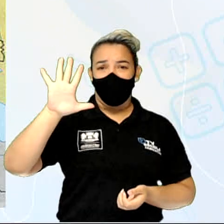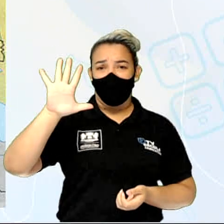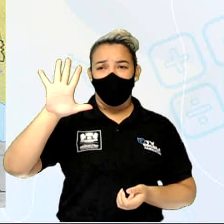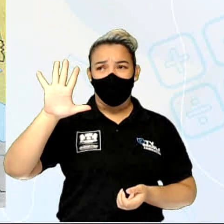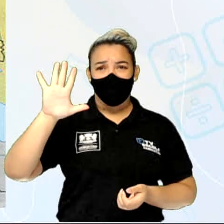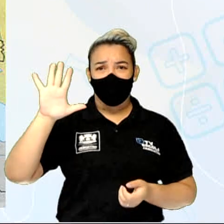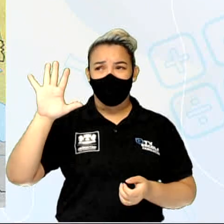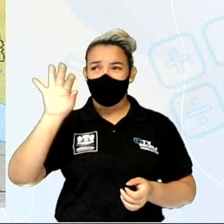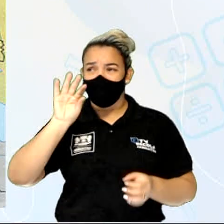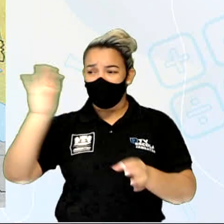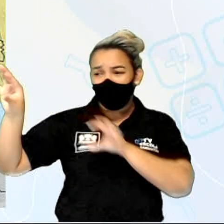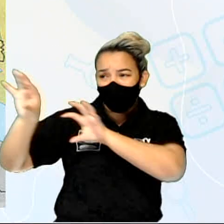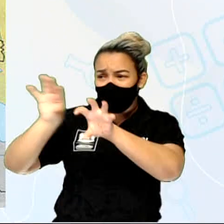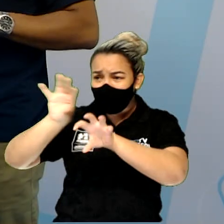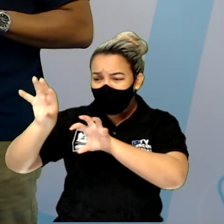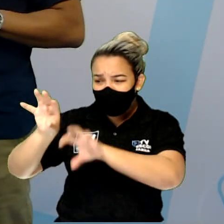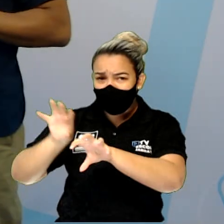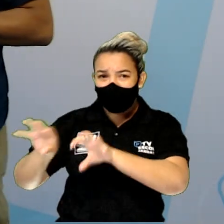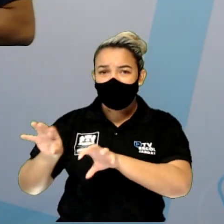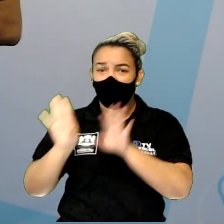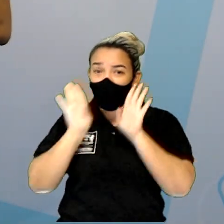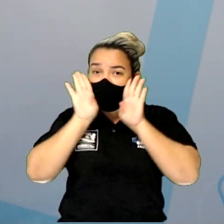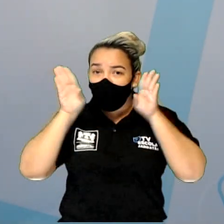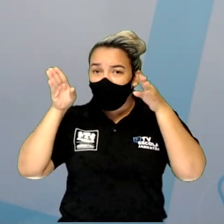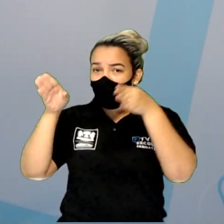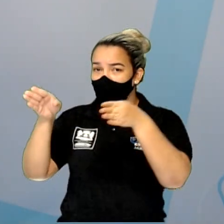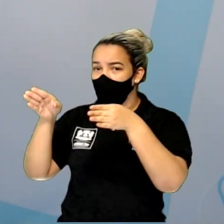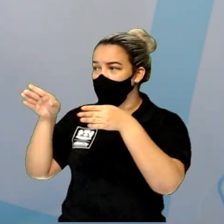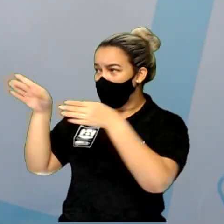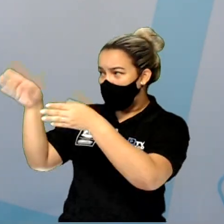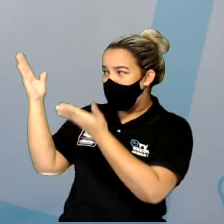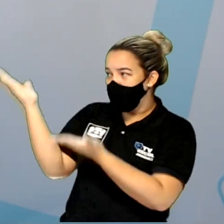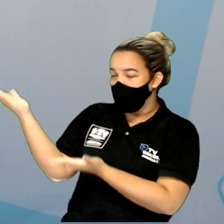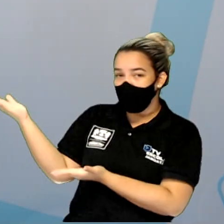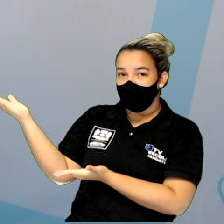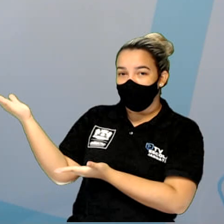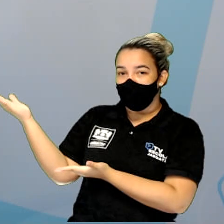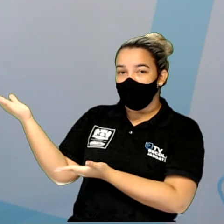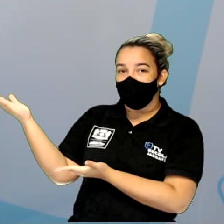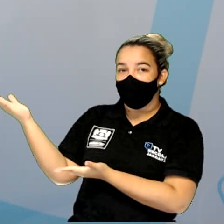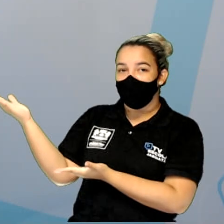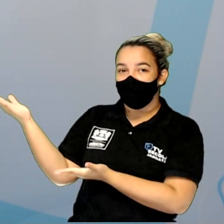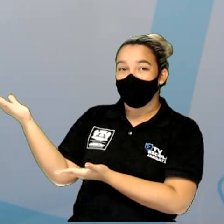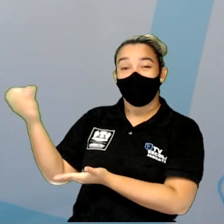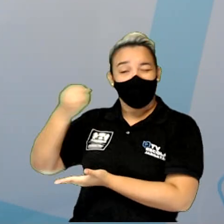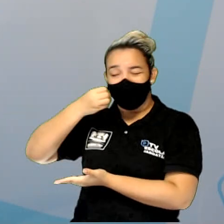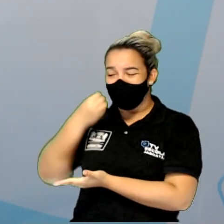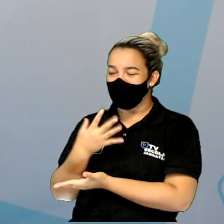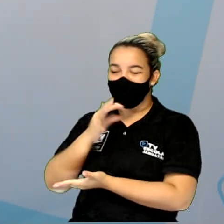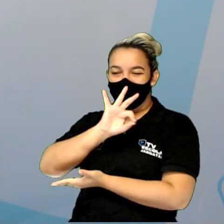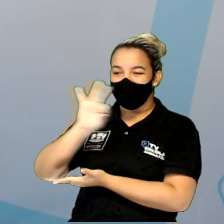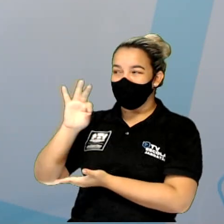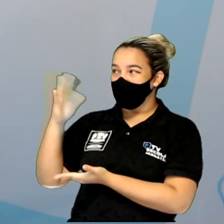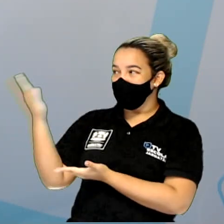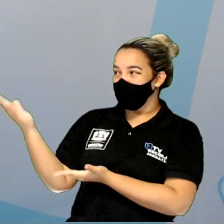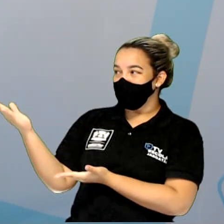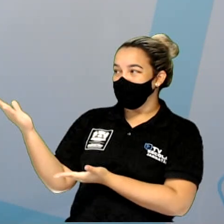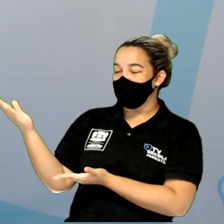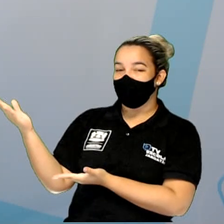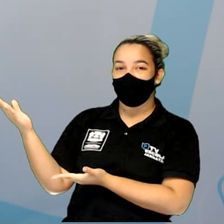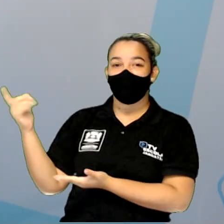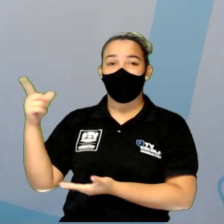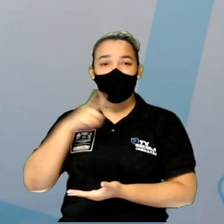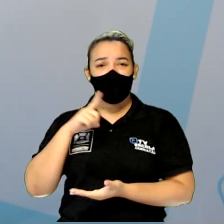Quando a gente fala recortado, foca na gente aqui um pouquinho. Isso, muito bom. Caramba! Vamos embora. Então, a gente tem o quê?